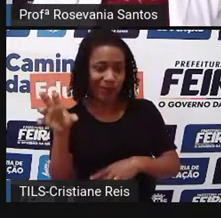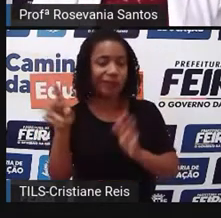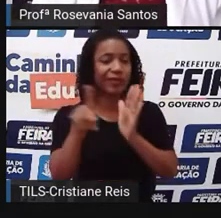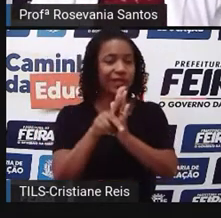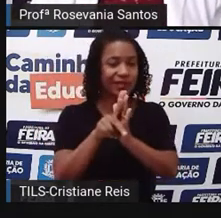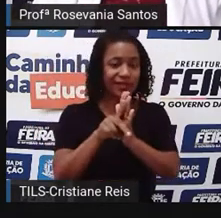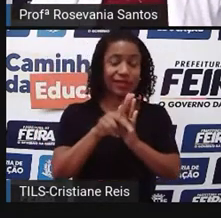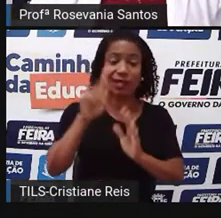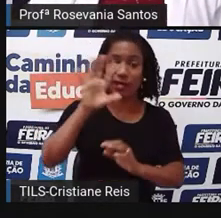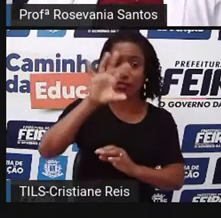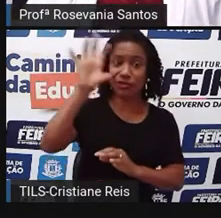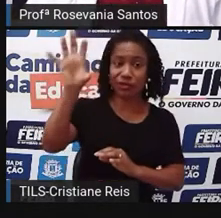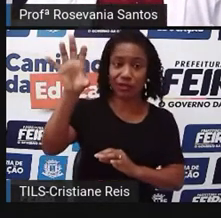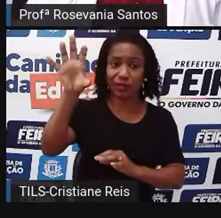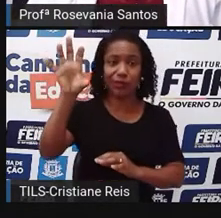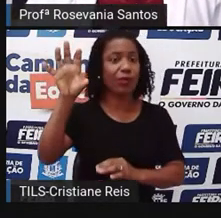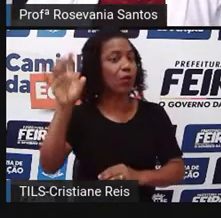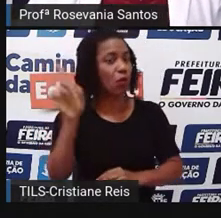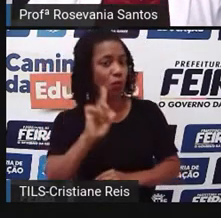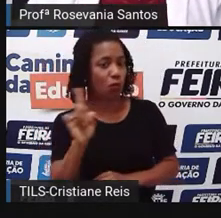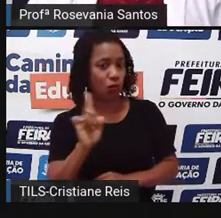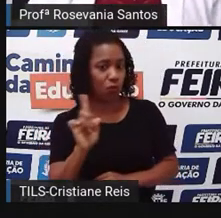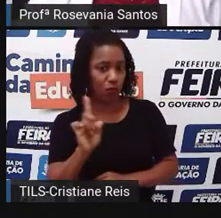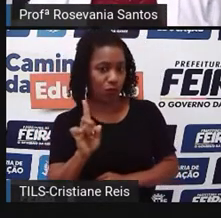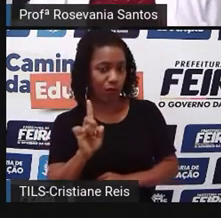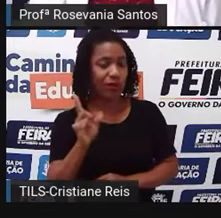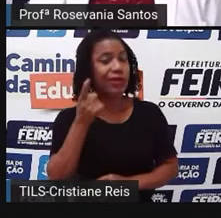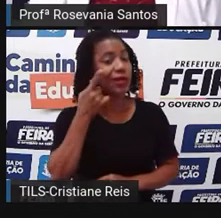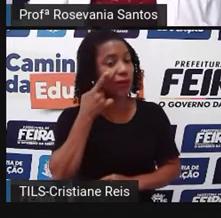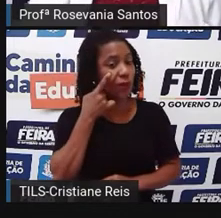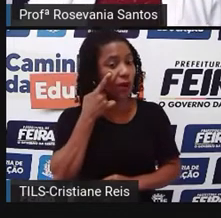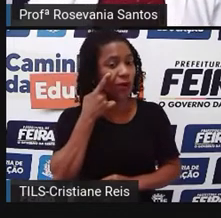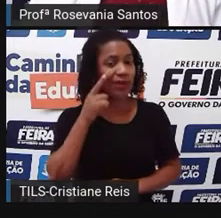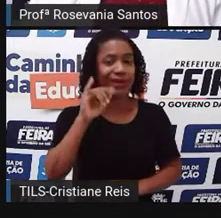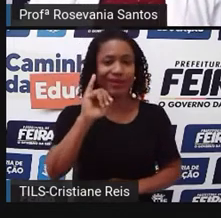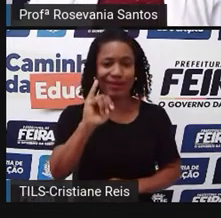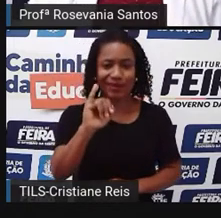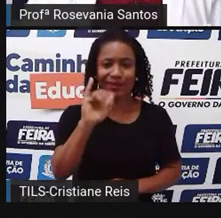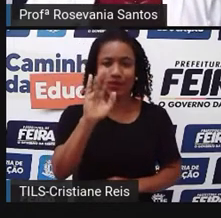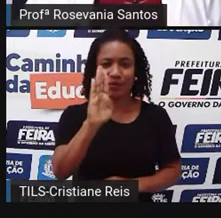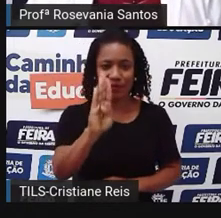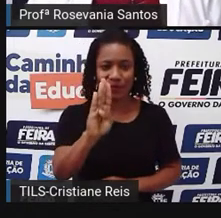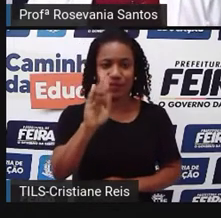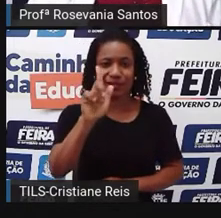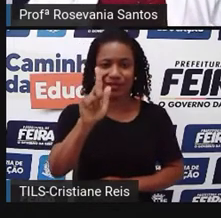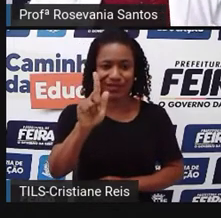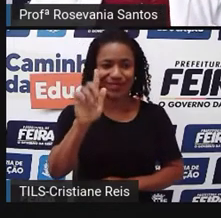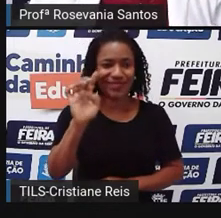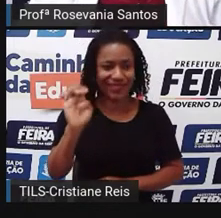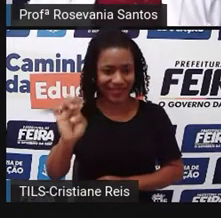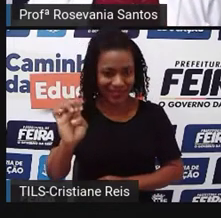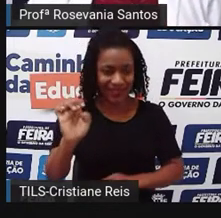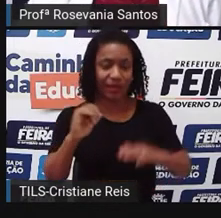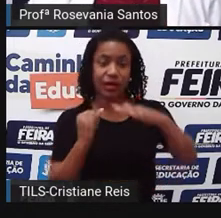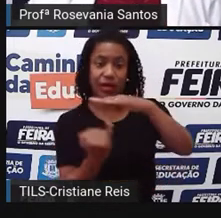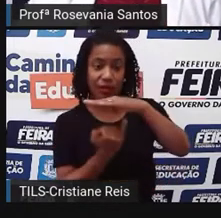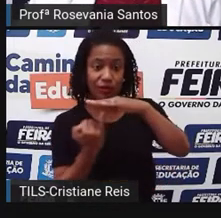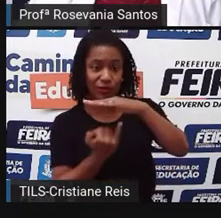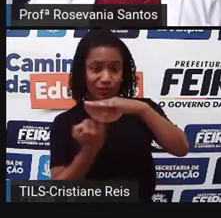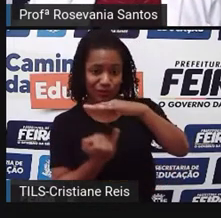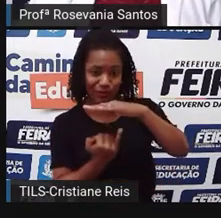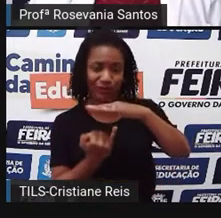determinada região. Então, esse órgão é o IBGE, que significa Instituto Brasileiro de